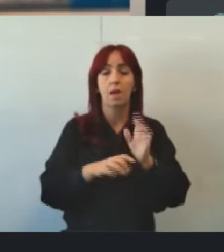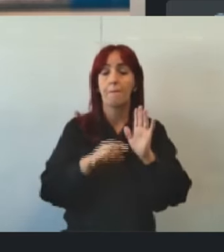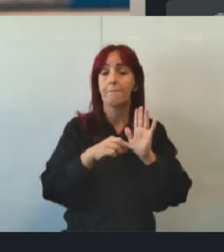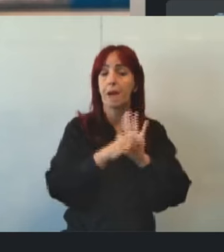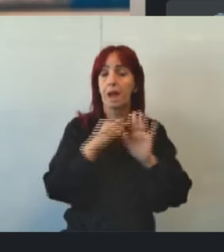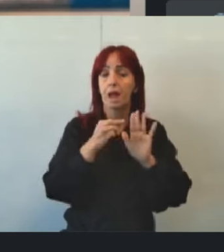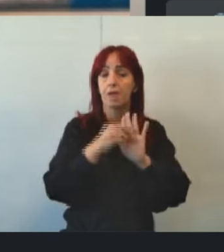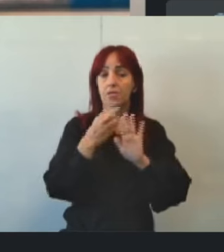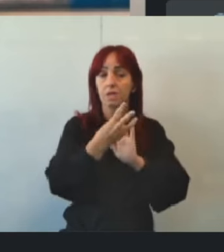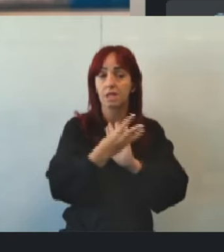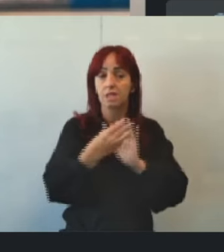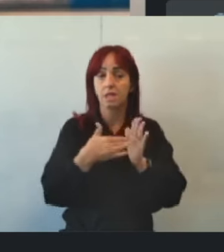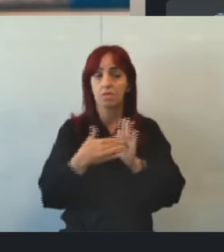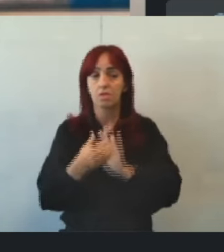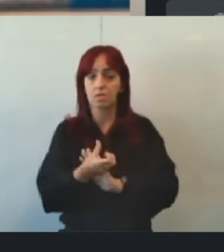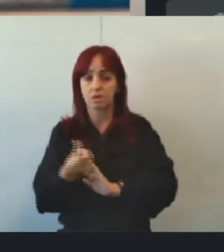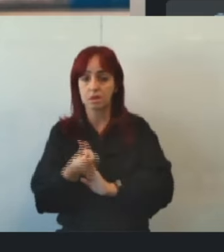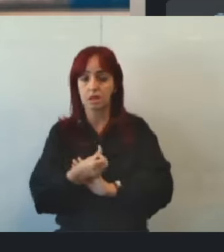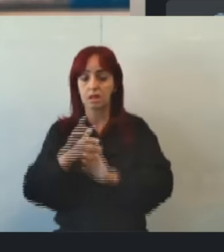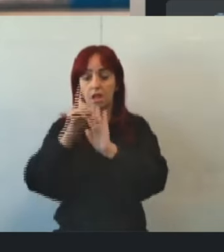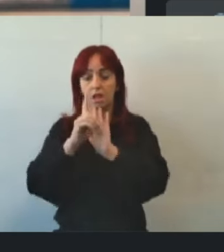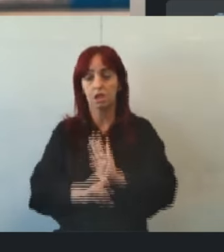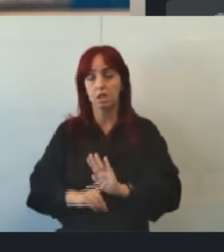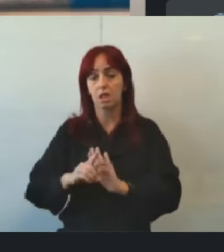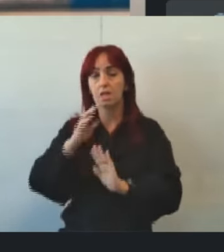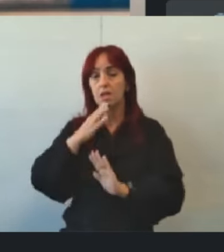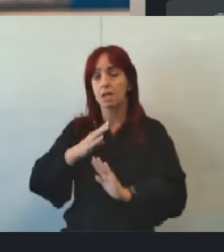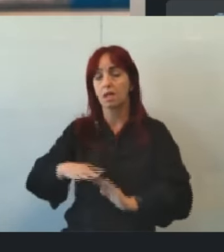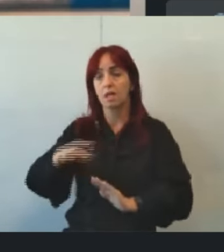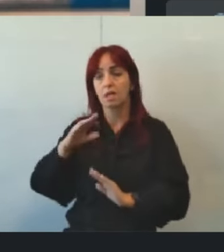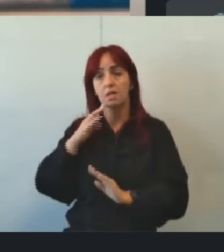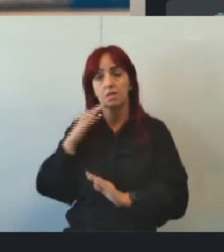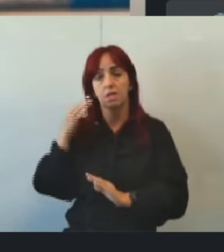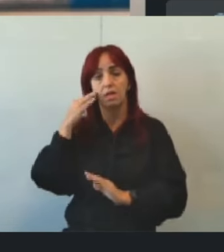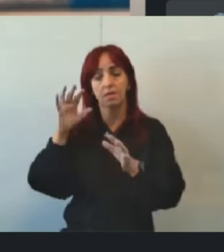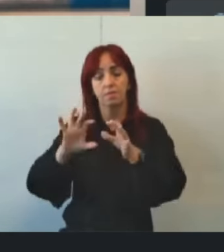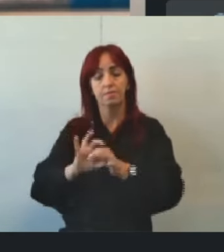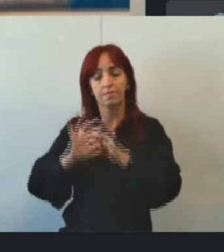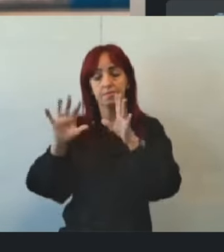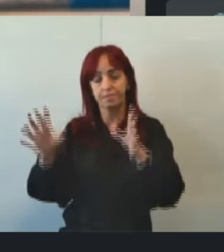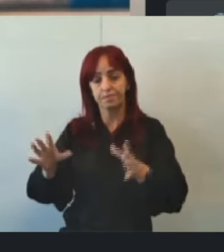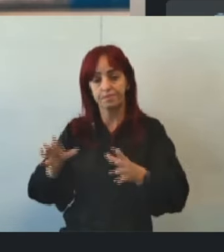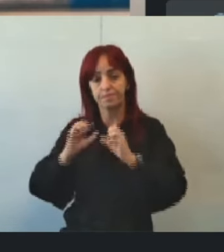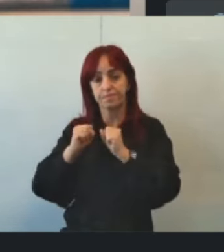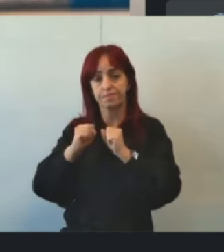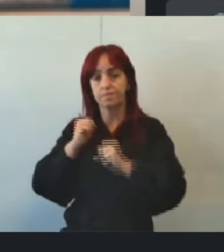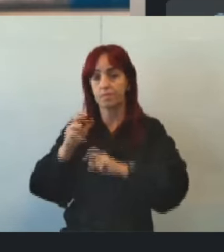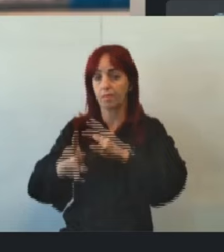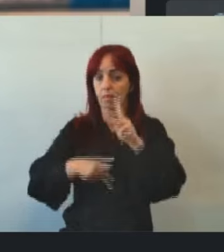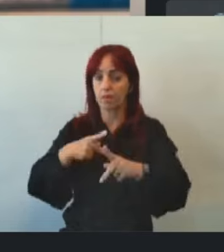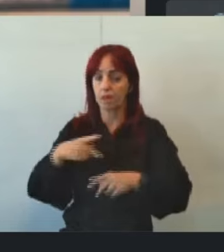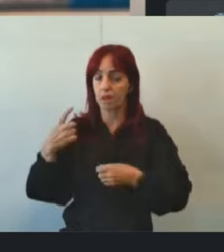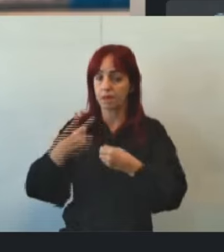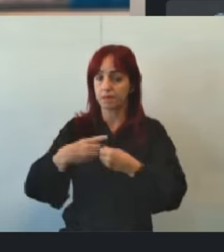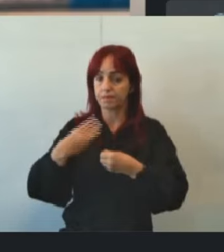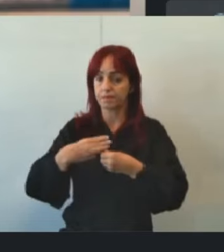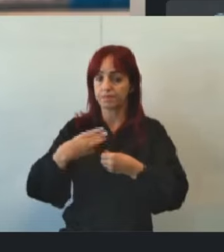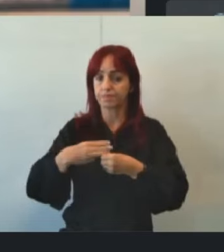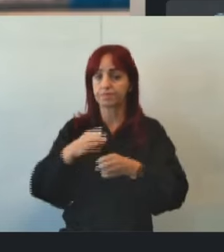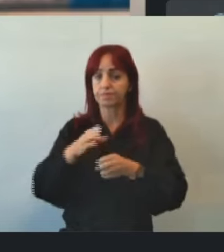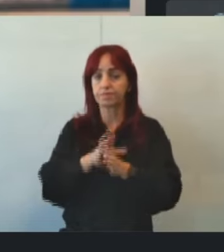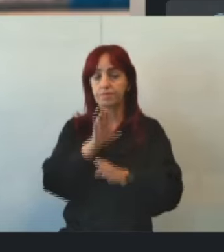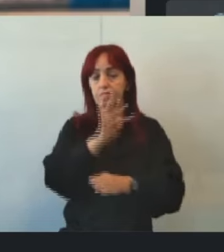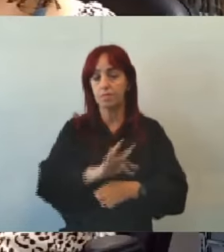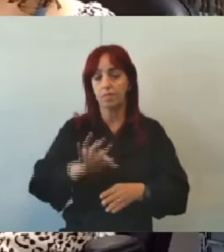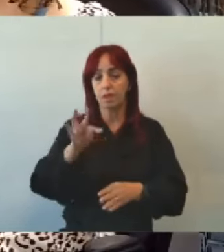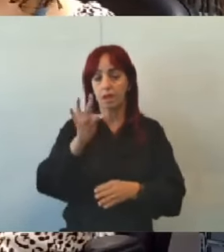A gente coloca que é direito, da criança e adolescente, é da sua disposição a oferta pelo Poder Público Municipal dos Conselhos tutelares em quantitativo mínimo